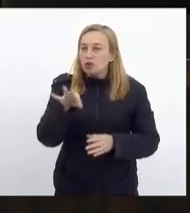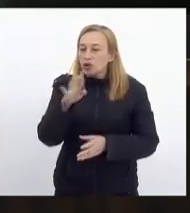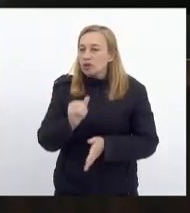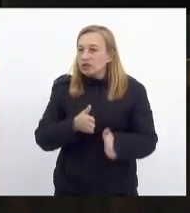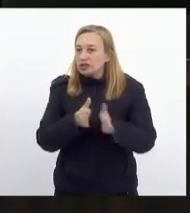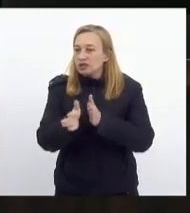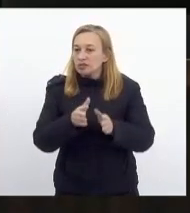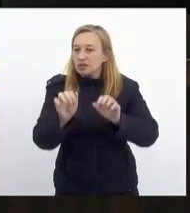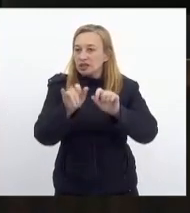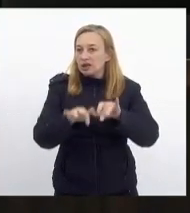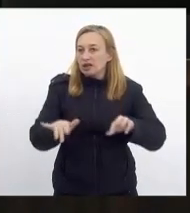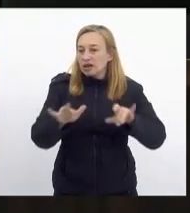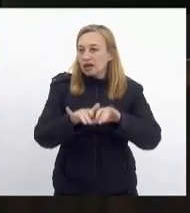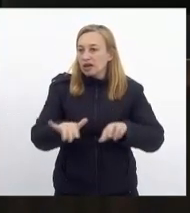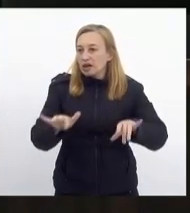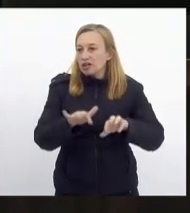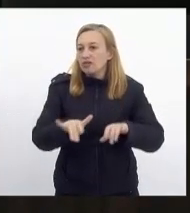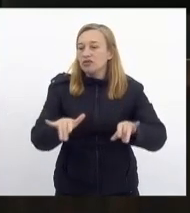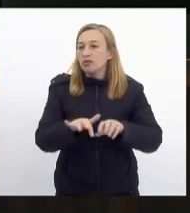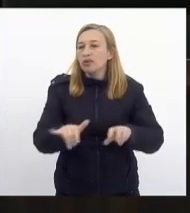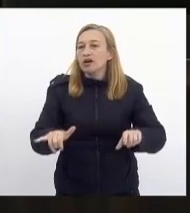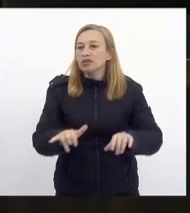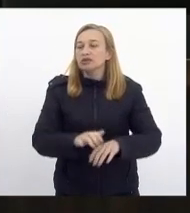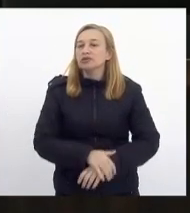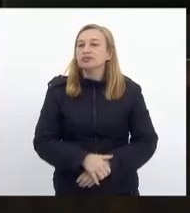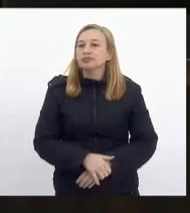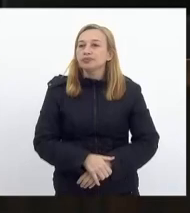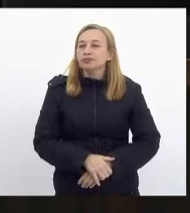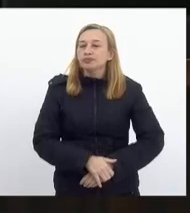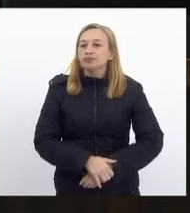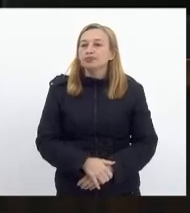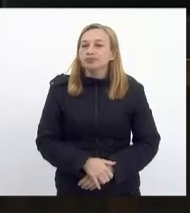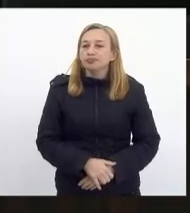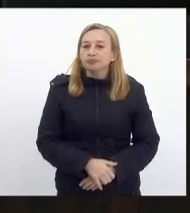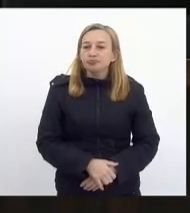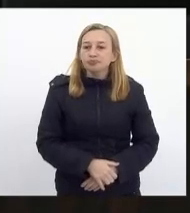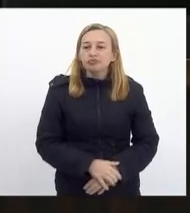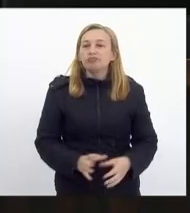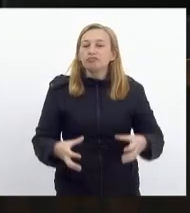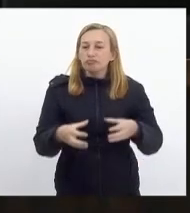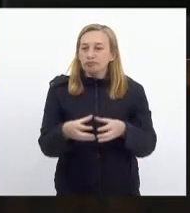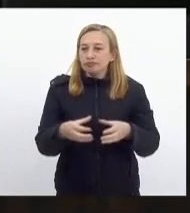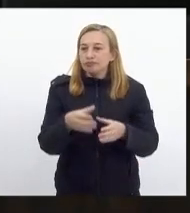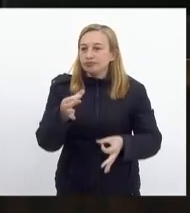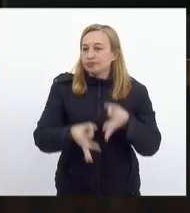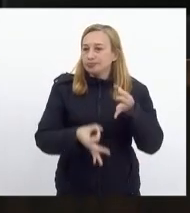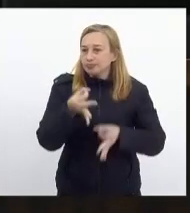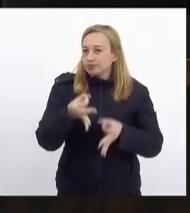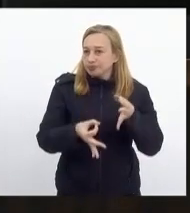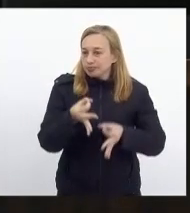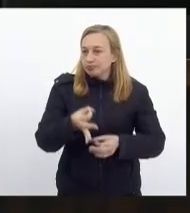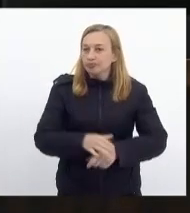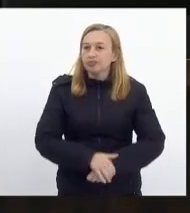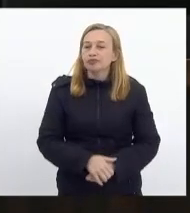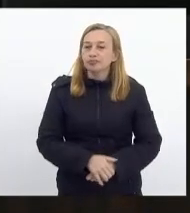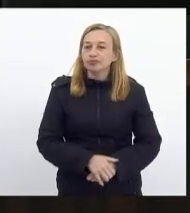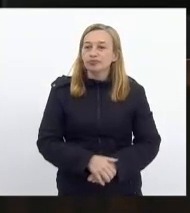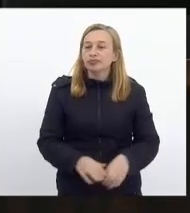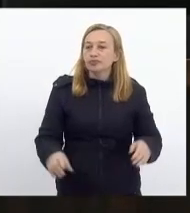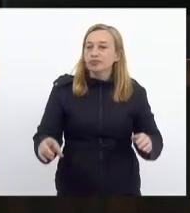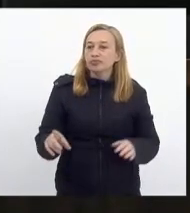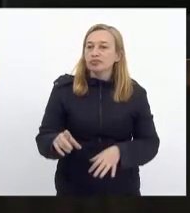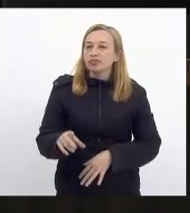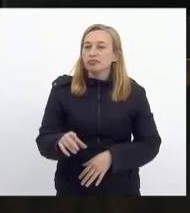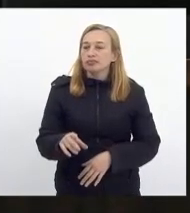informática. Pai, na forma que menciona. Parecer da Comissão de Constituição e Justiça pela legalidade.